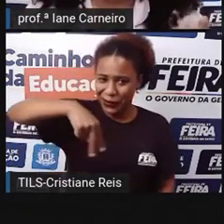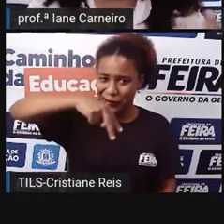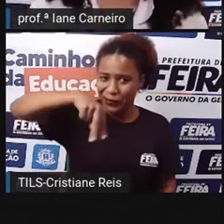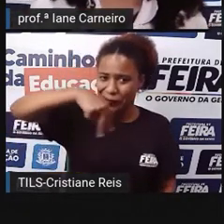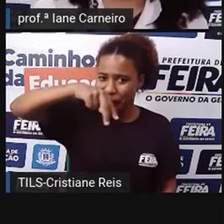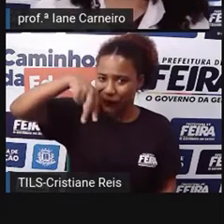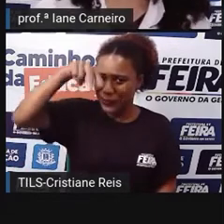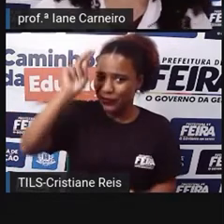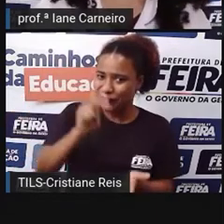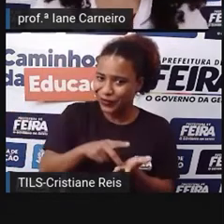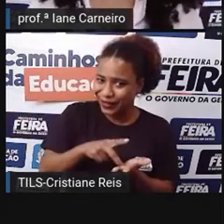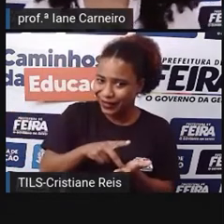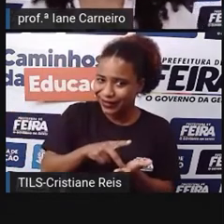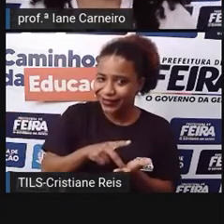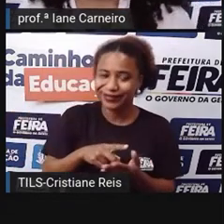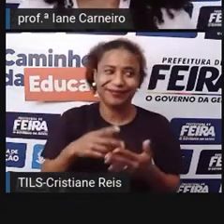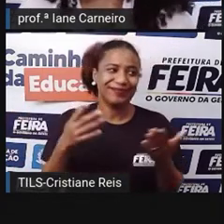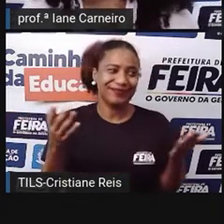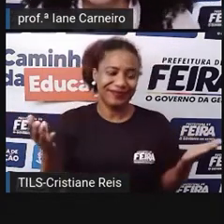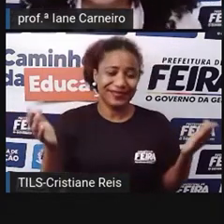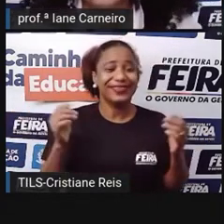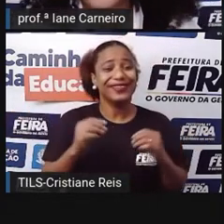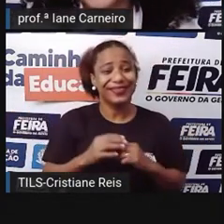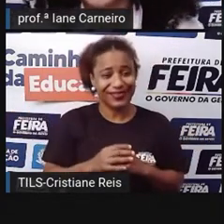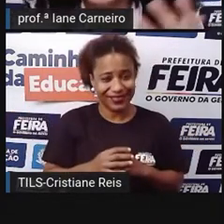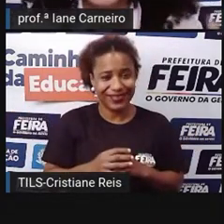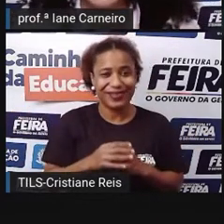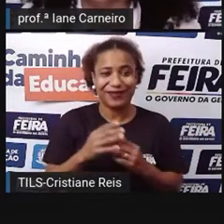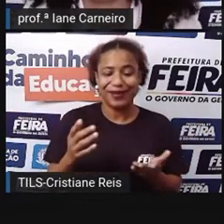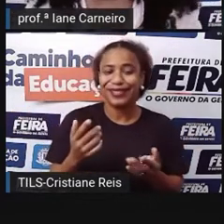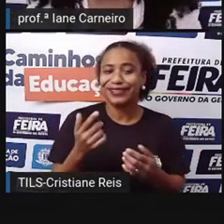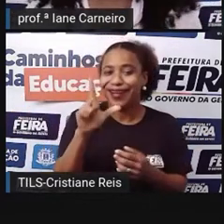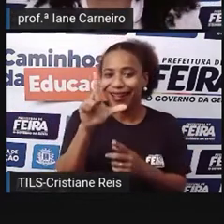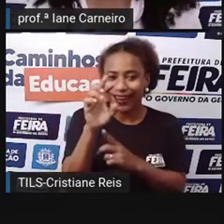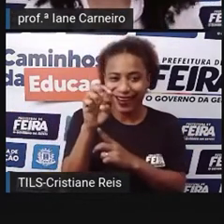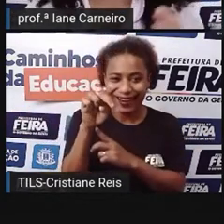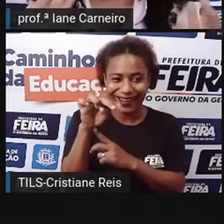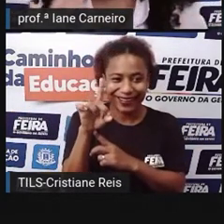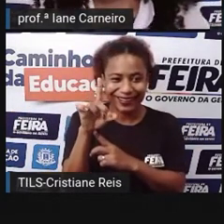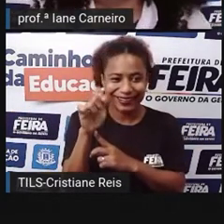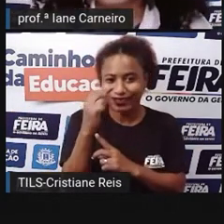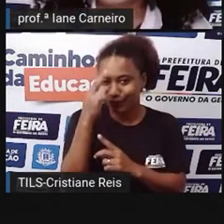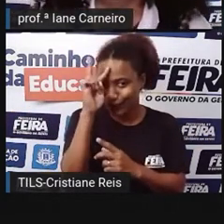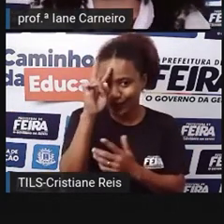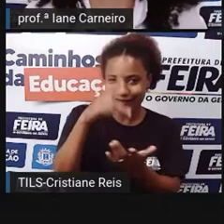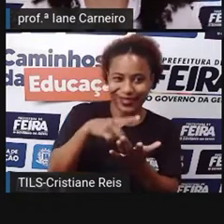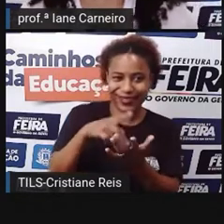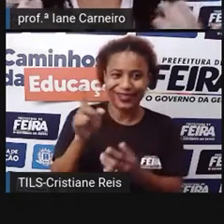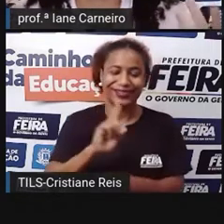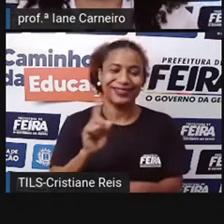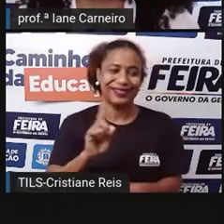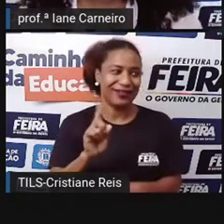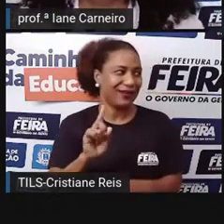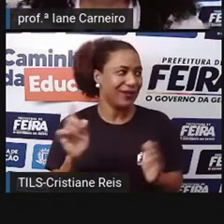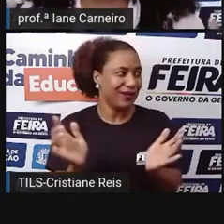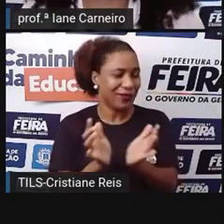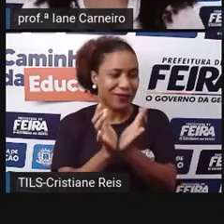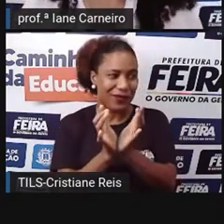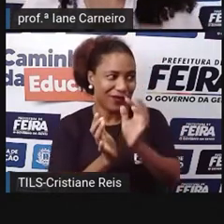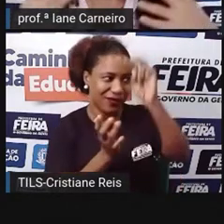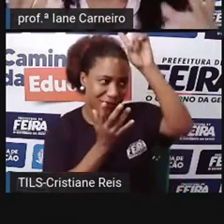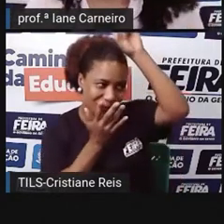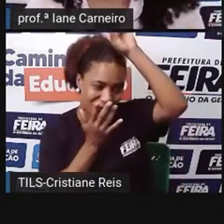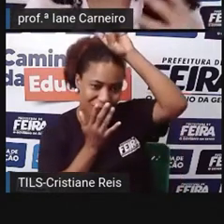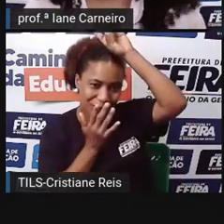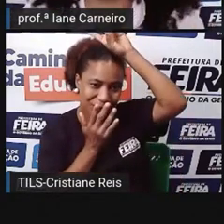Mas nas lendas, as lendas explicam dessa forma, de uma forma fantástica. E os povos indígenas, os povos africanos, eles têm